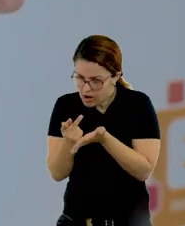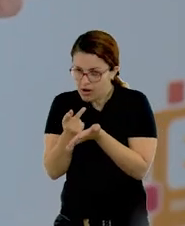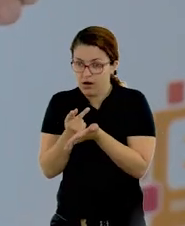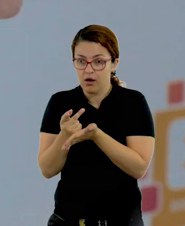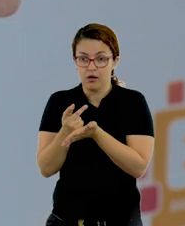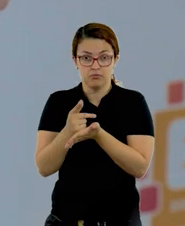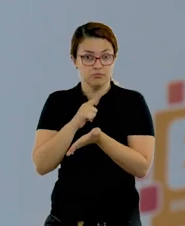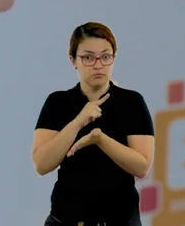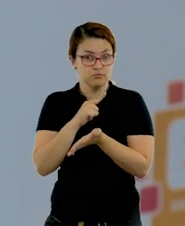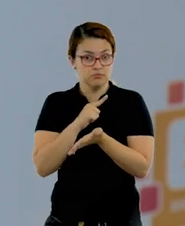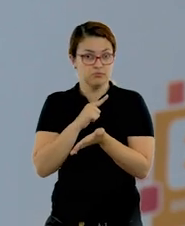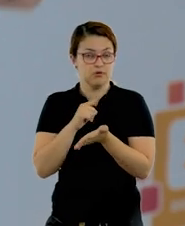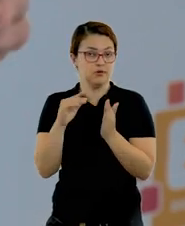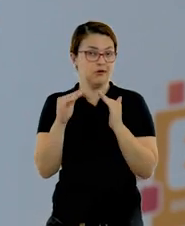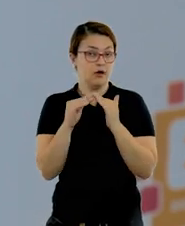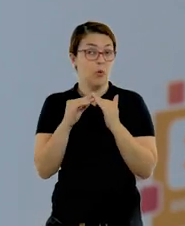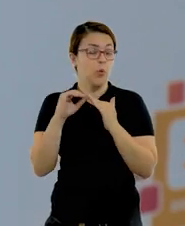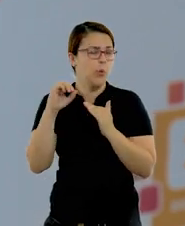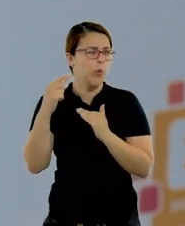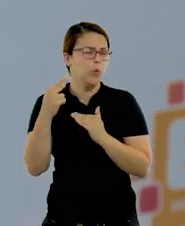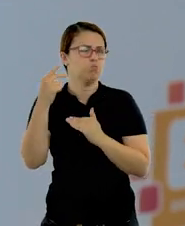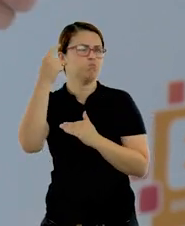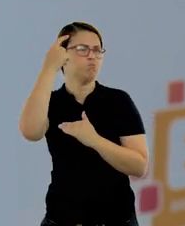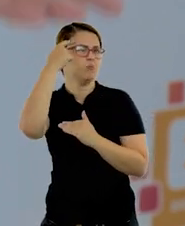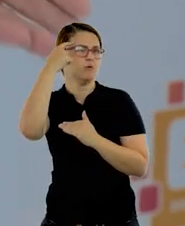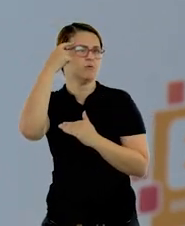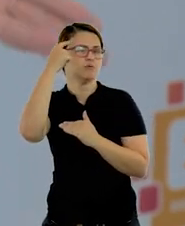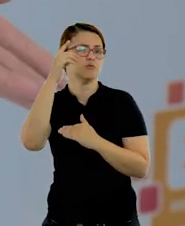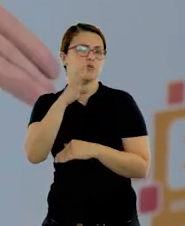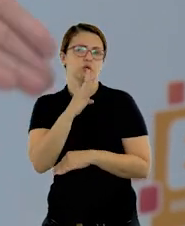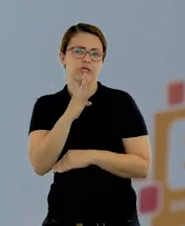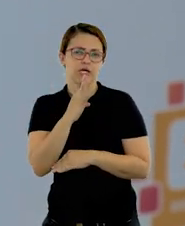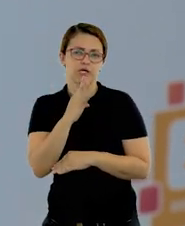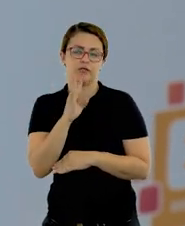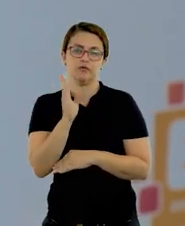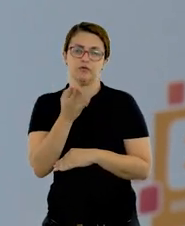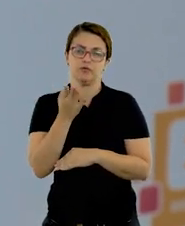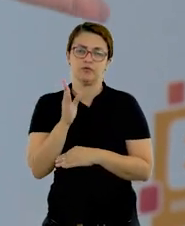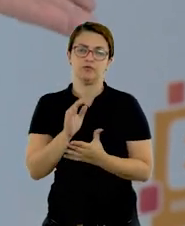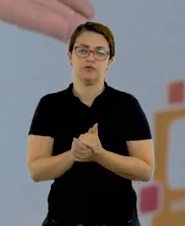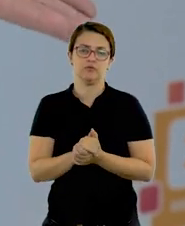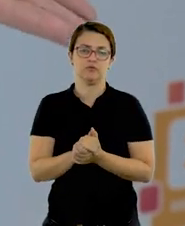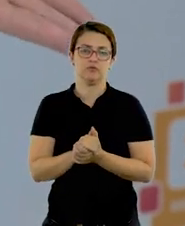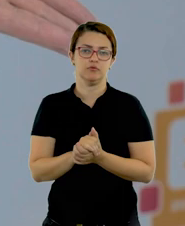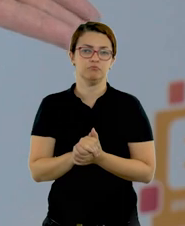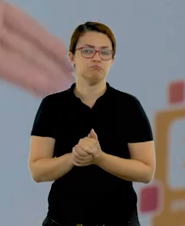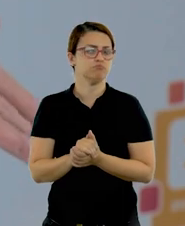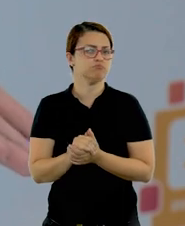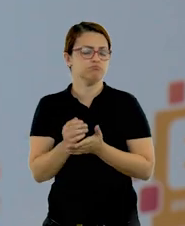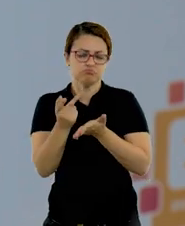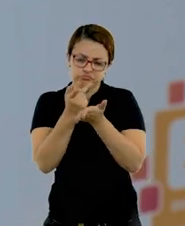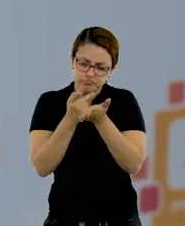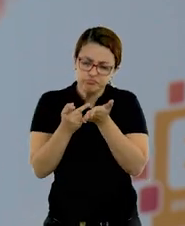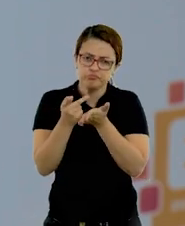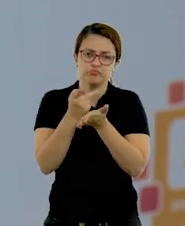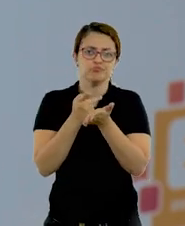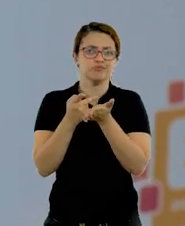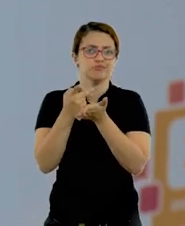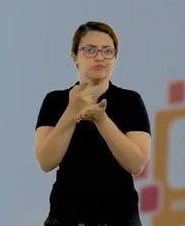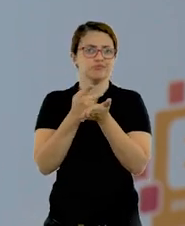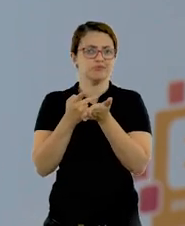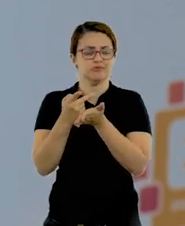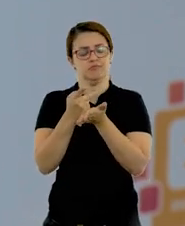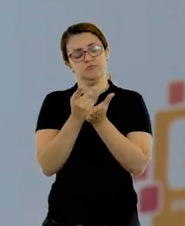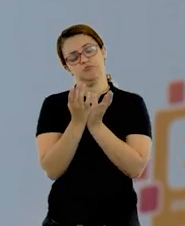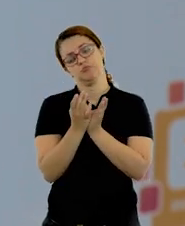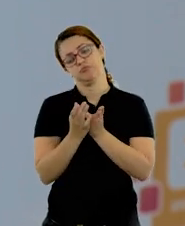de acordo com a memória de vocês sobre algumas frutas que vocês conhecem, que vocês possam utilizar para estar